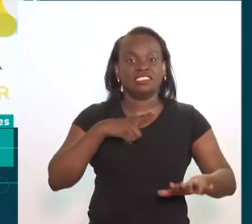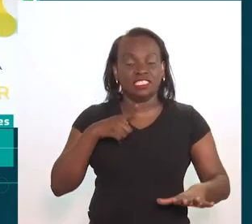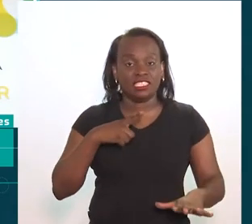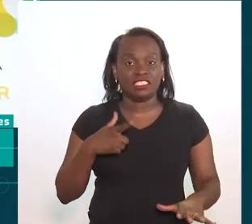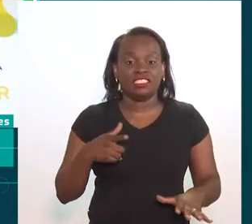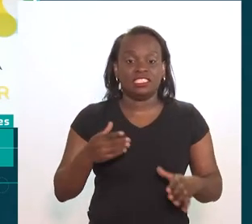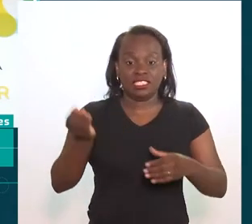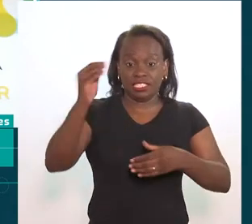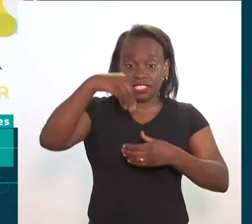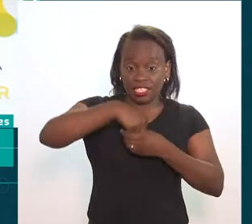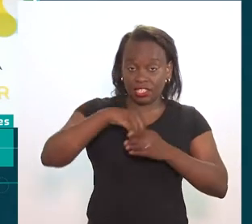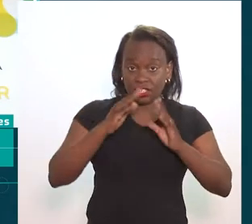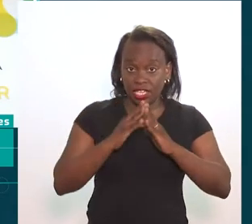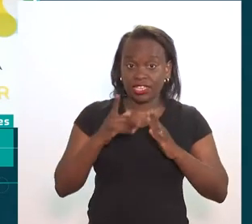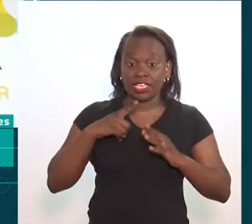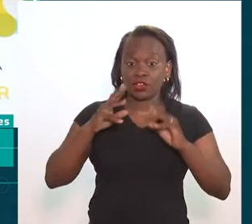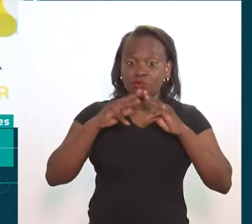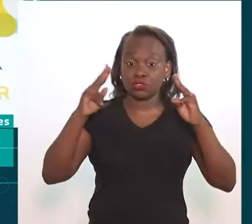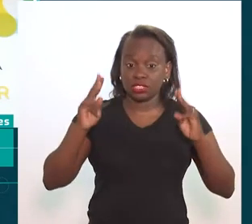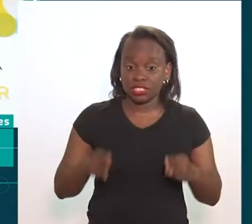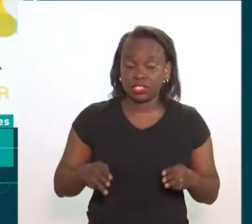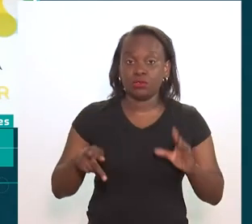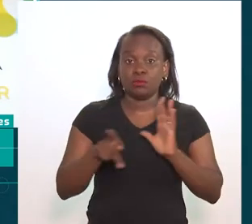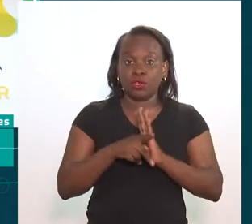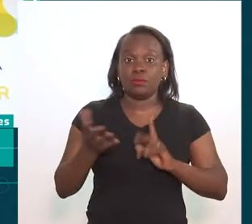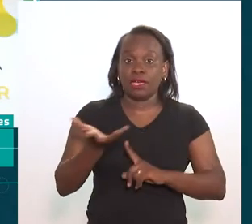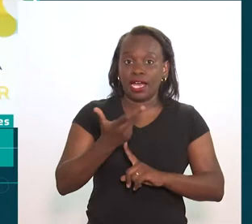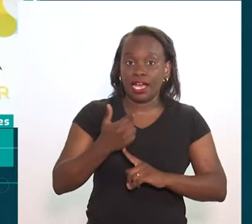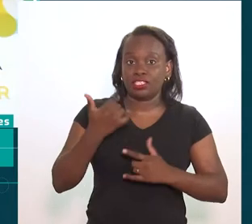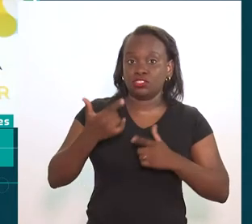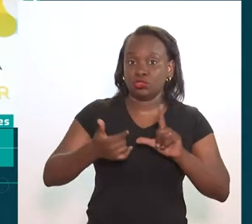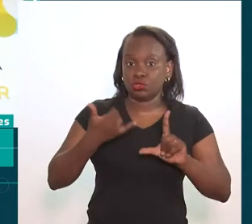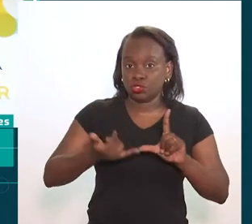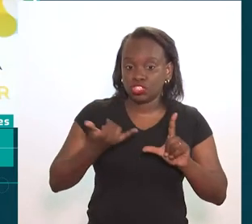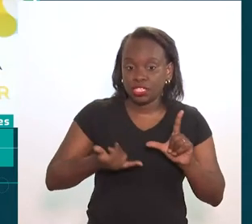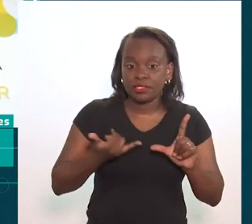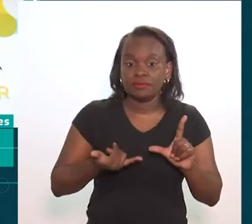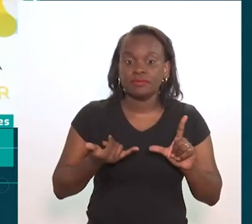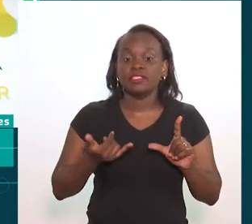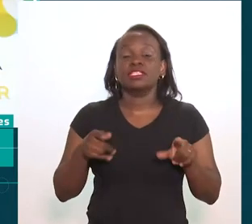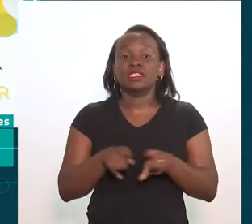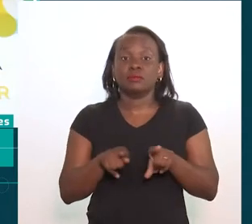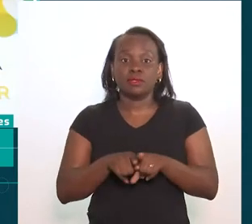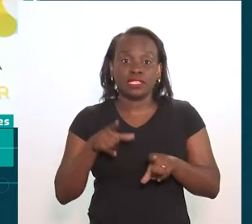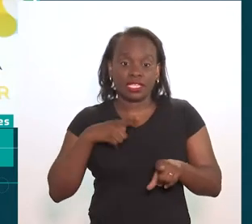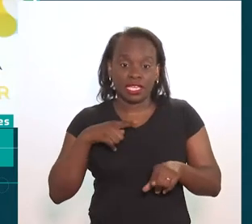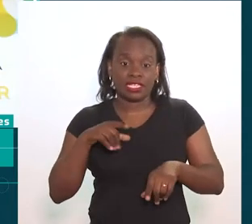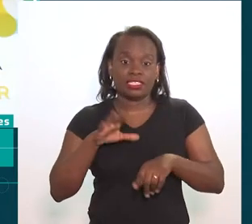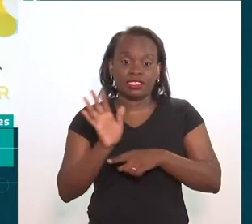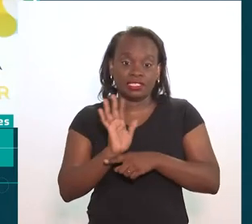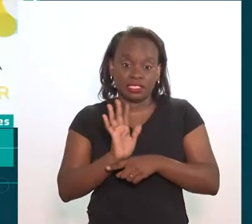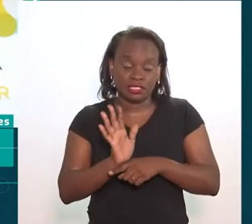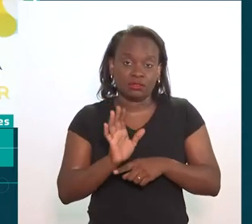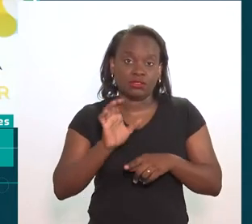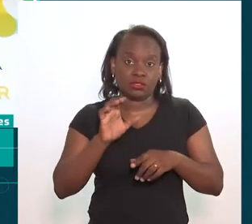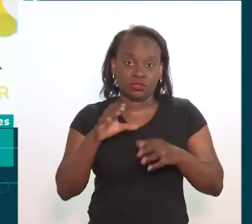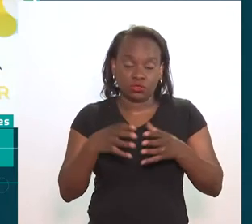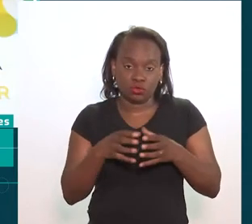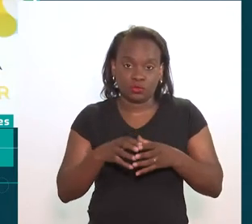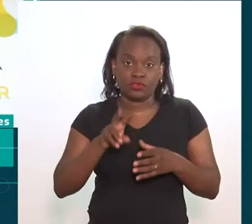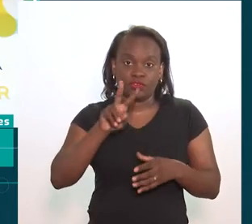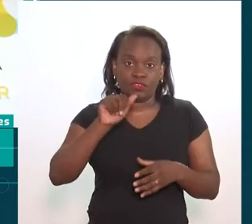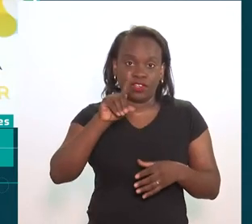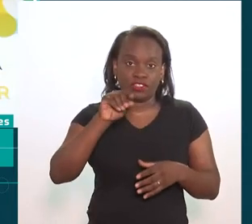quintal da nossa casa. A casa por dentro tem um museu, que é o Museu de Artes Lúdicas. Nós temos um